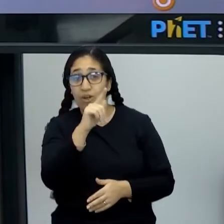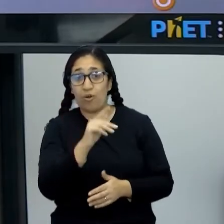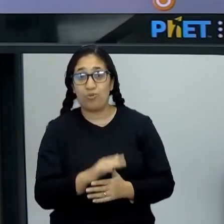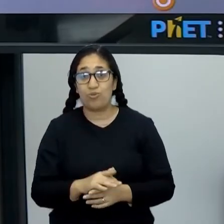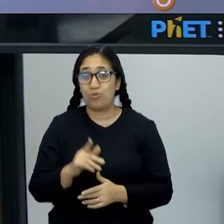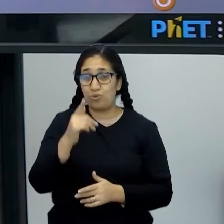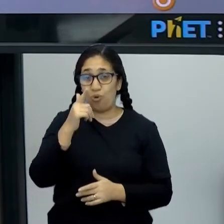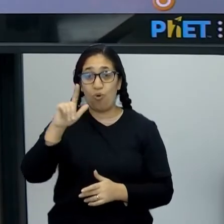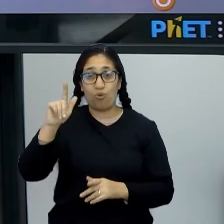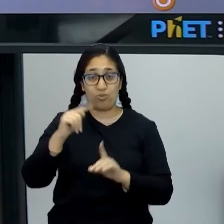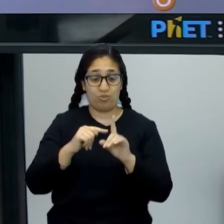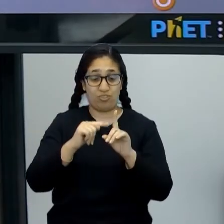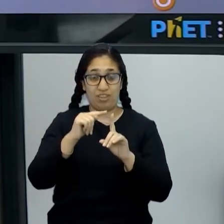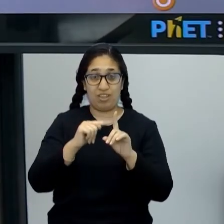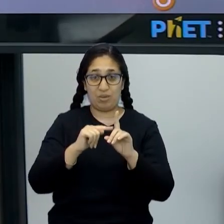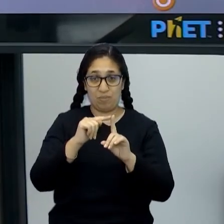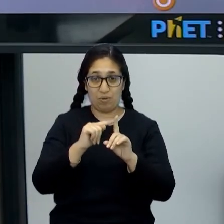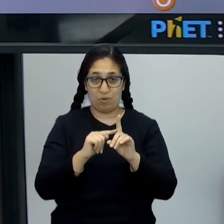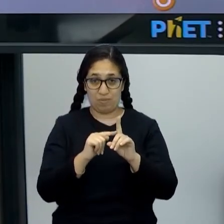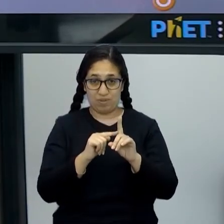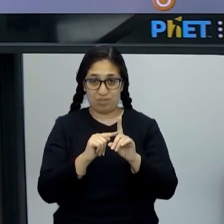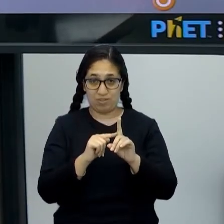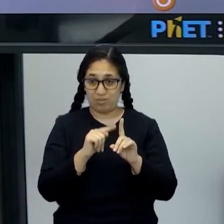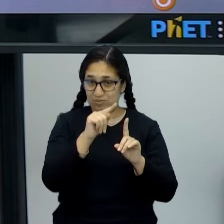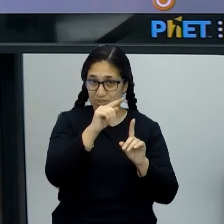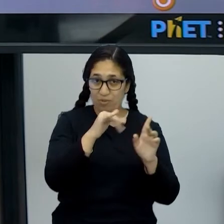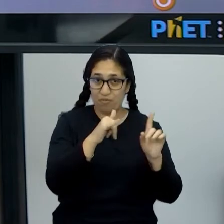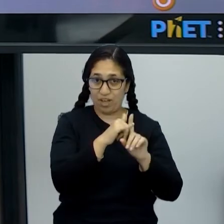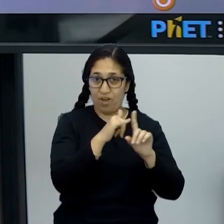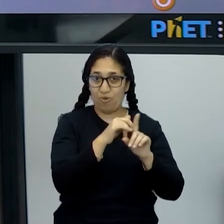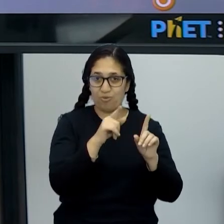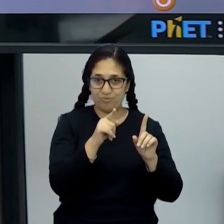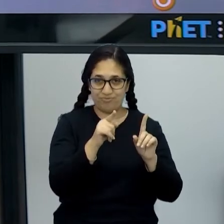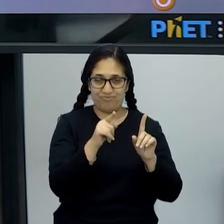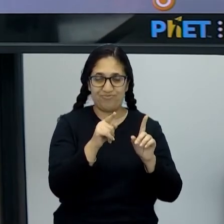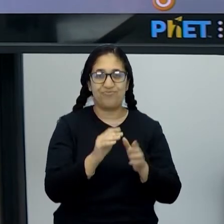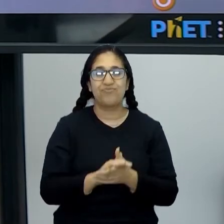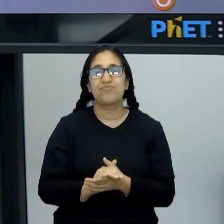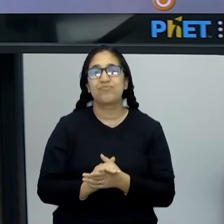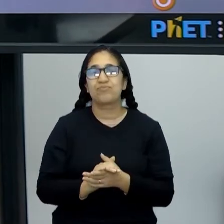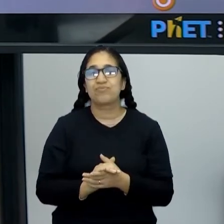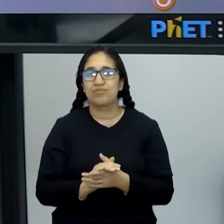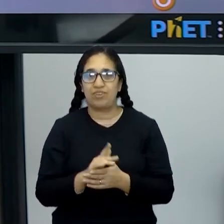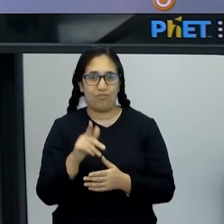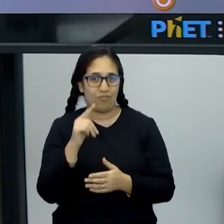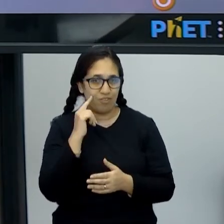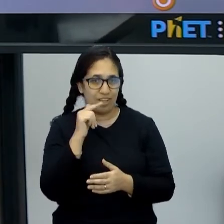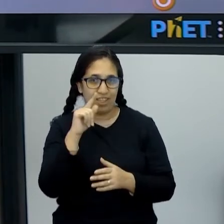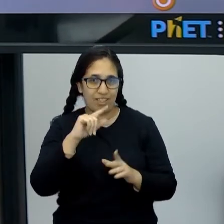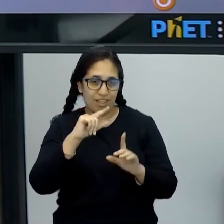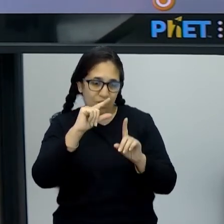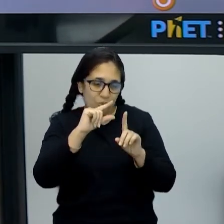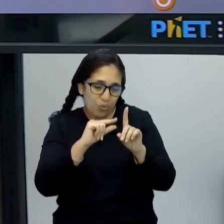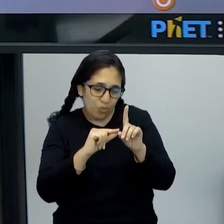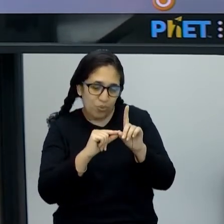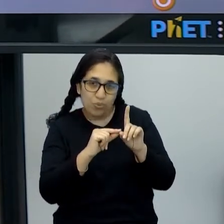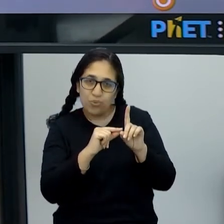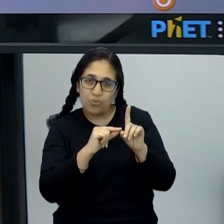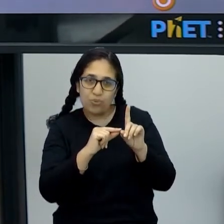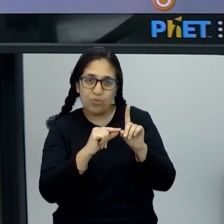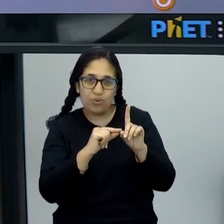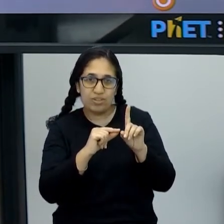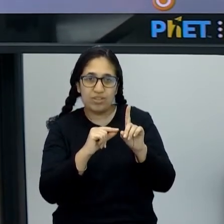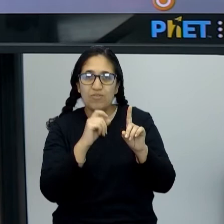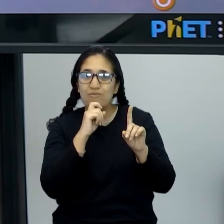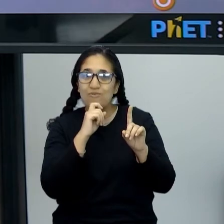vou pôr aqui um termômetro nesse metal aqui, ó, no ferro. Veja que tá aqui embaixo, o termômetro tá baixinho, né, quer dizer